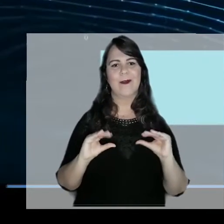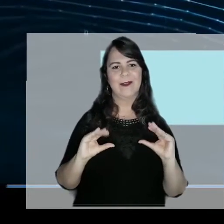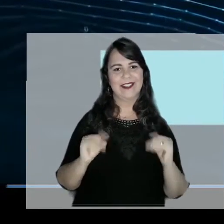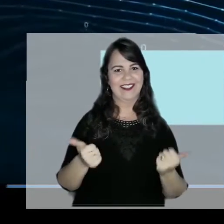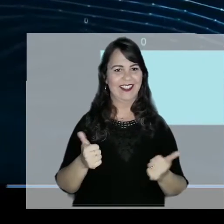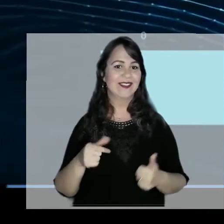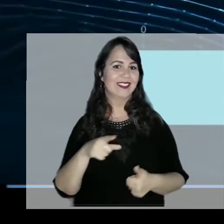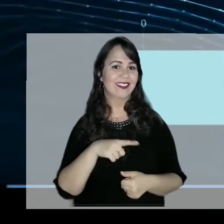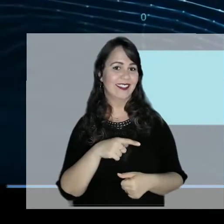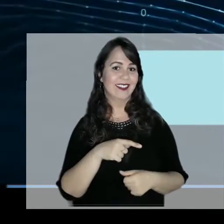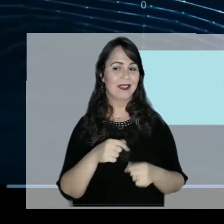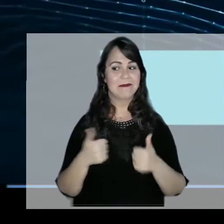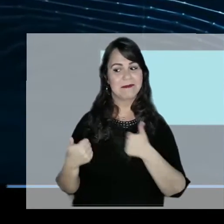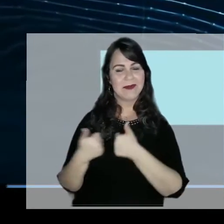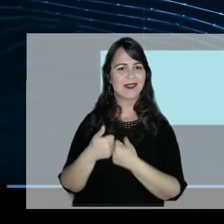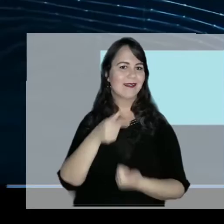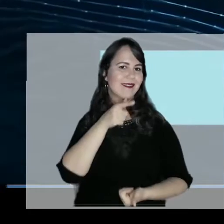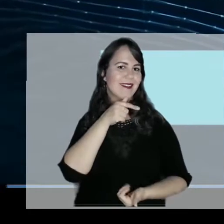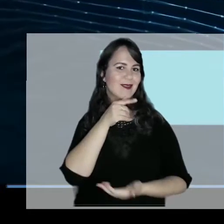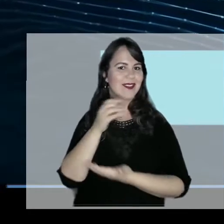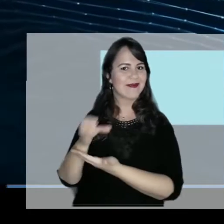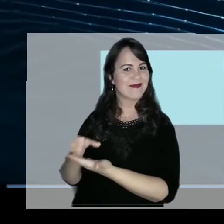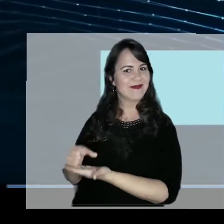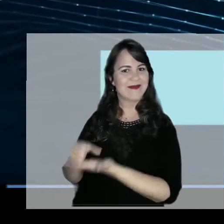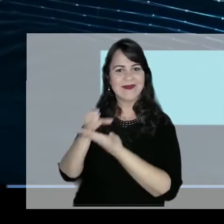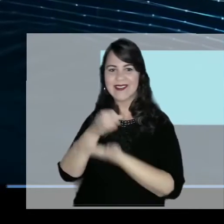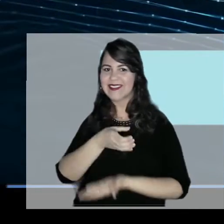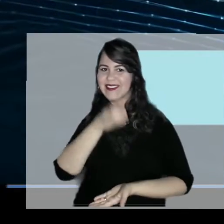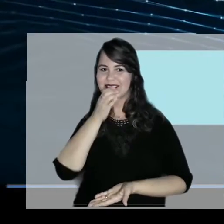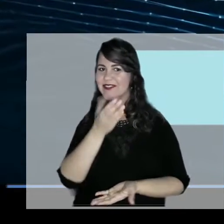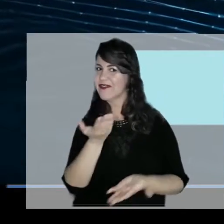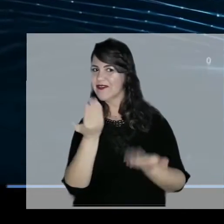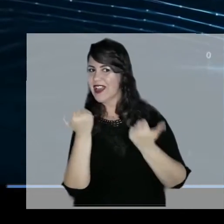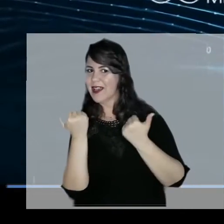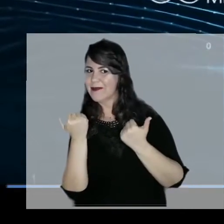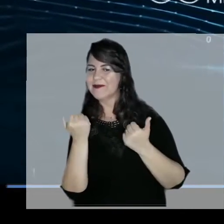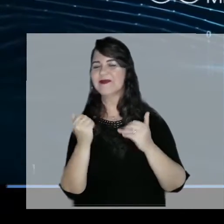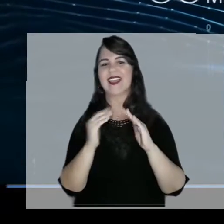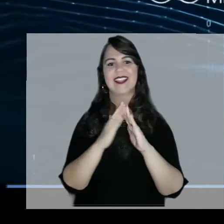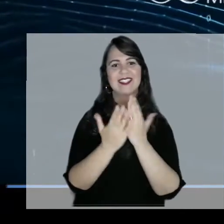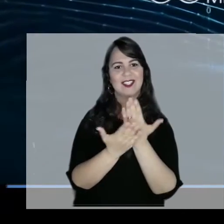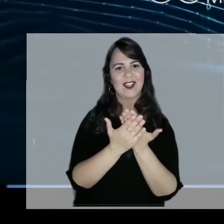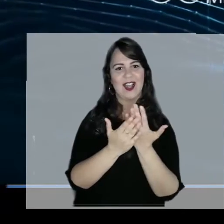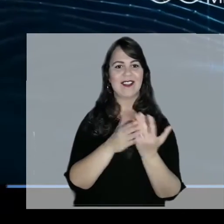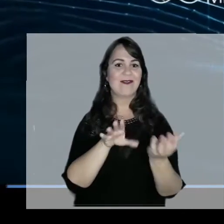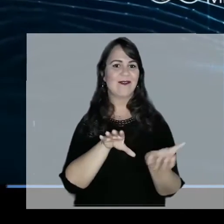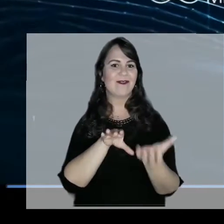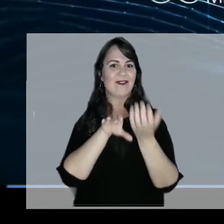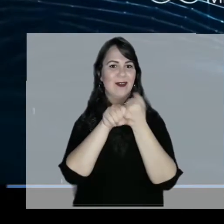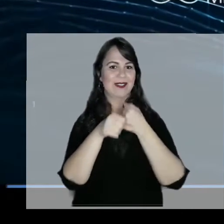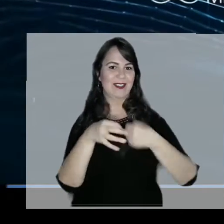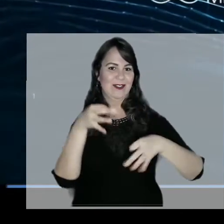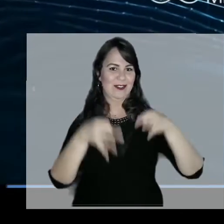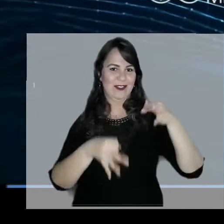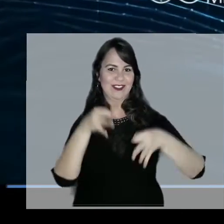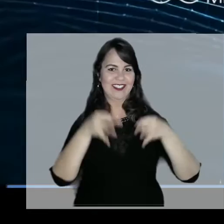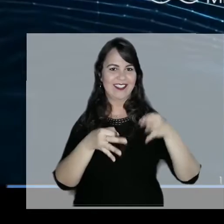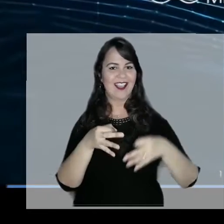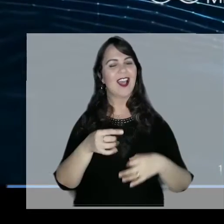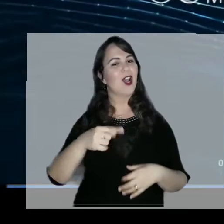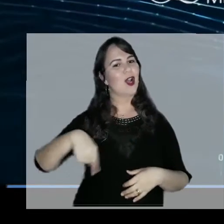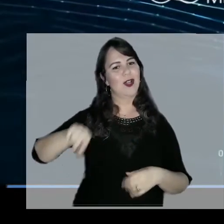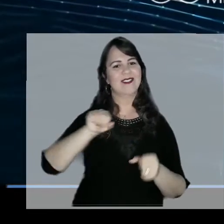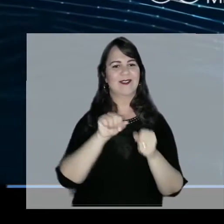confortavelmente e tenha por perto um copo d'água. Vamos lá? Escola de Formação Judiciária.